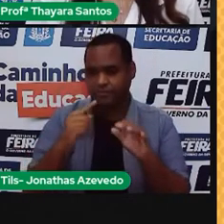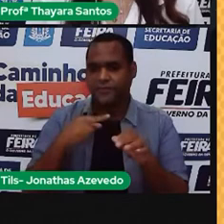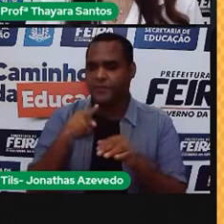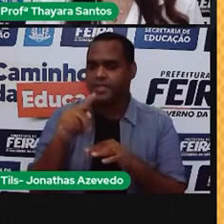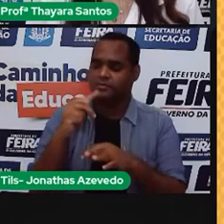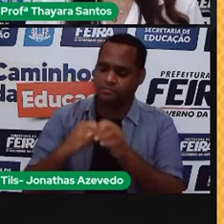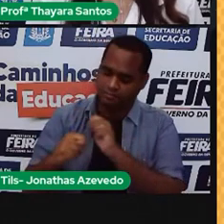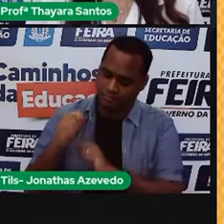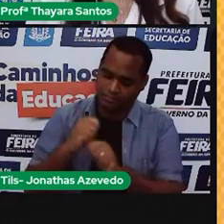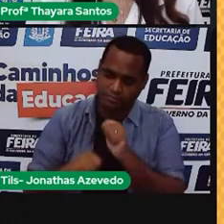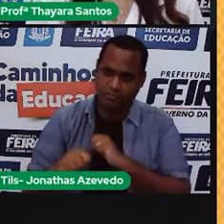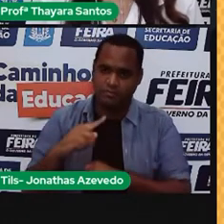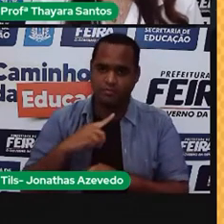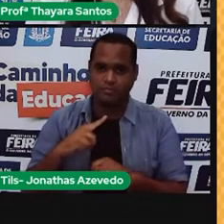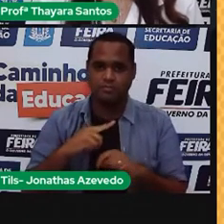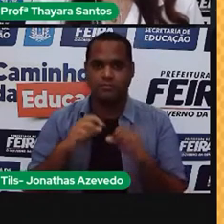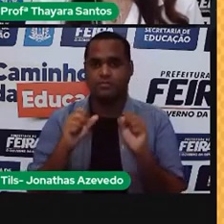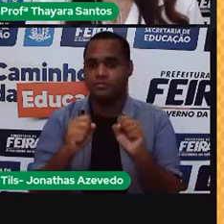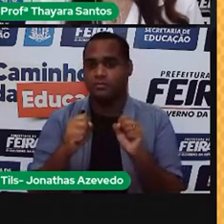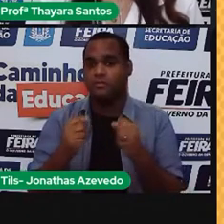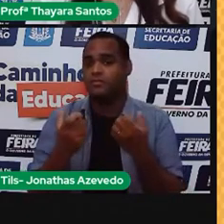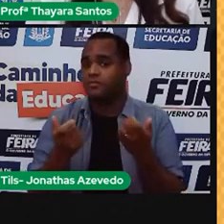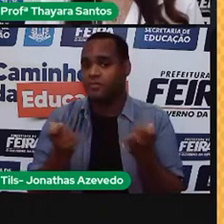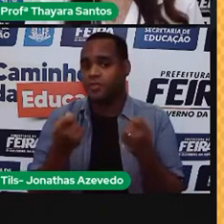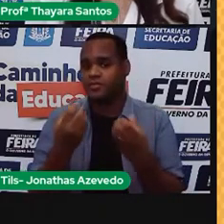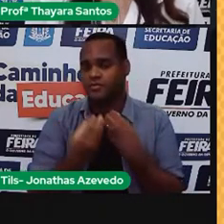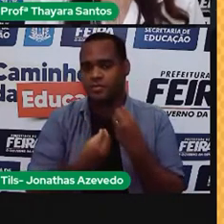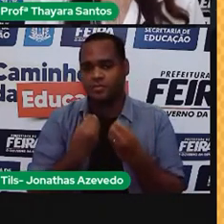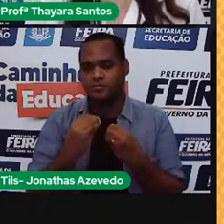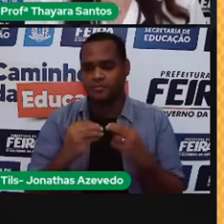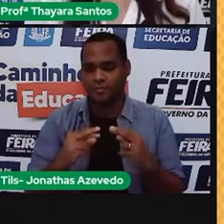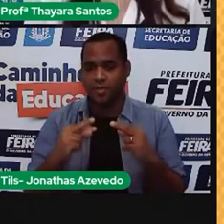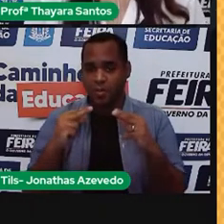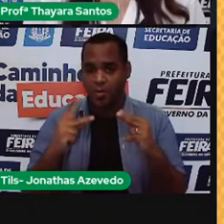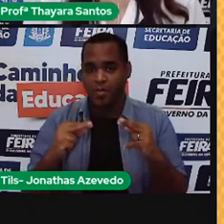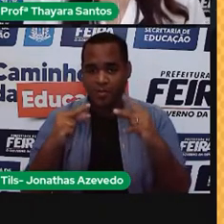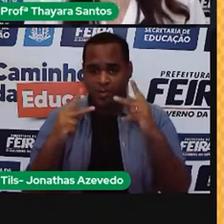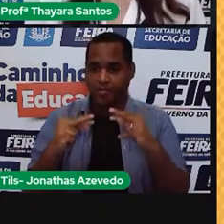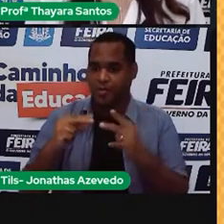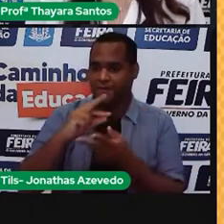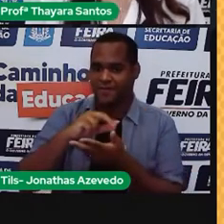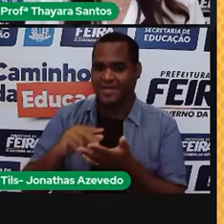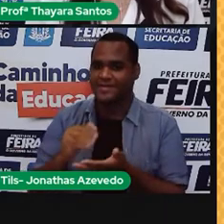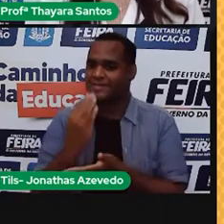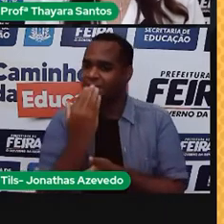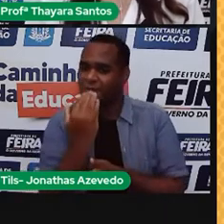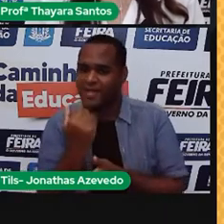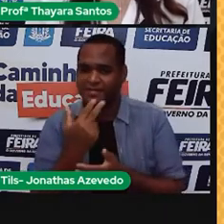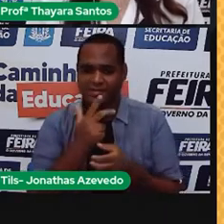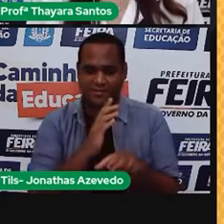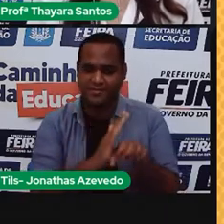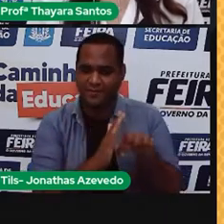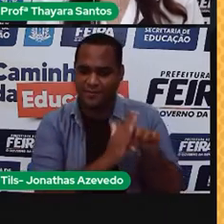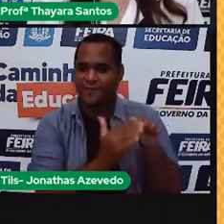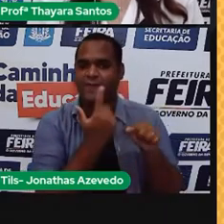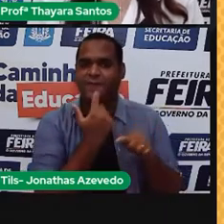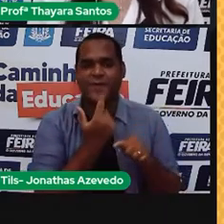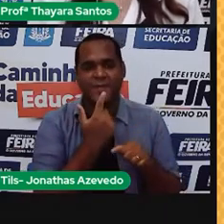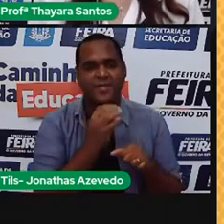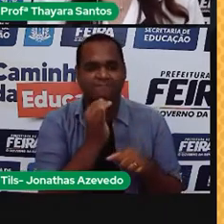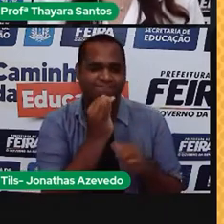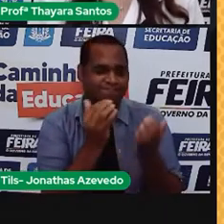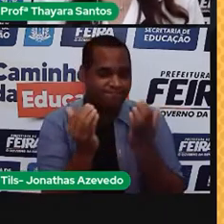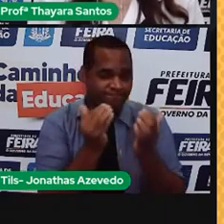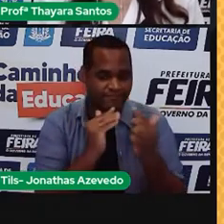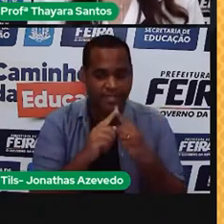economizar mais para pagar menos. É como a variação no preço dos produtos que você consome, o tomate, por exemplo. Na